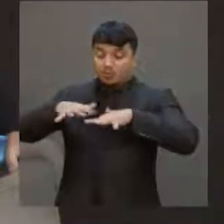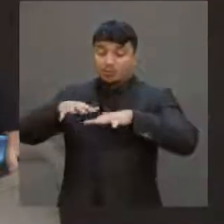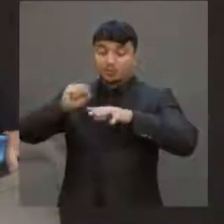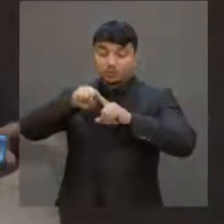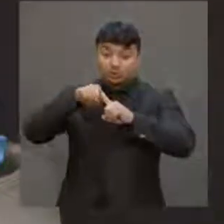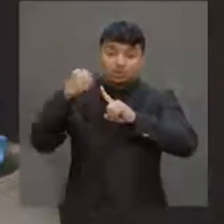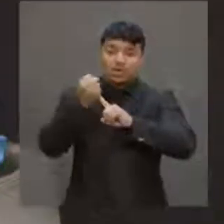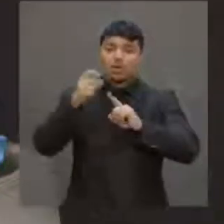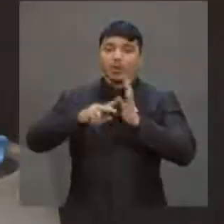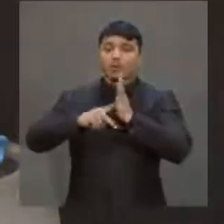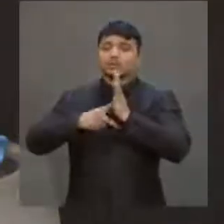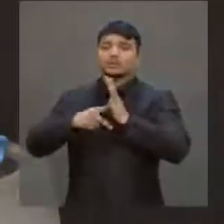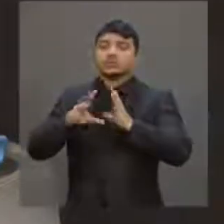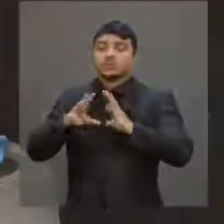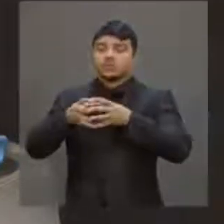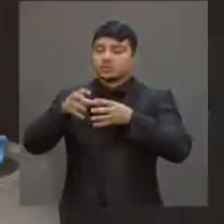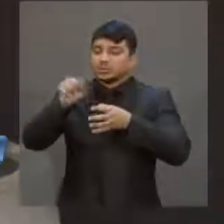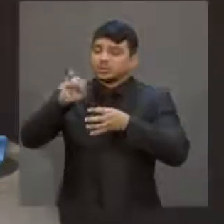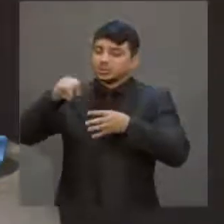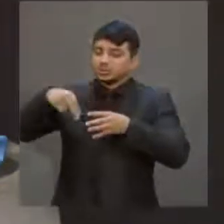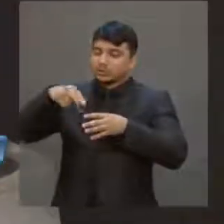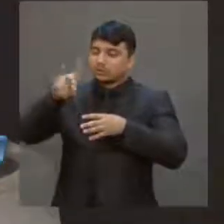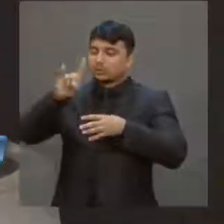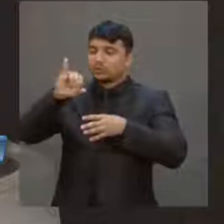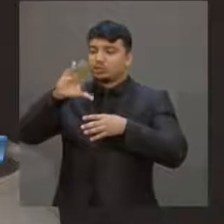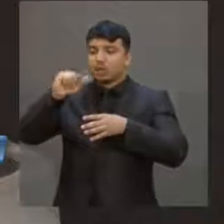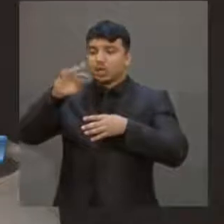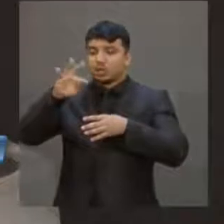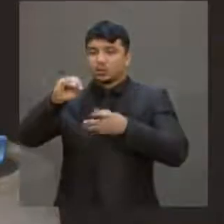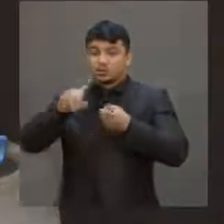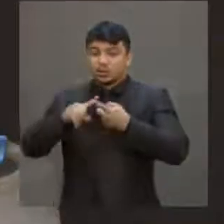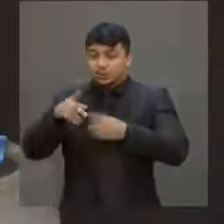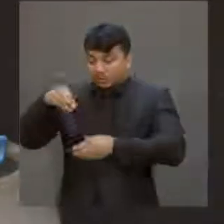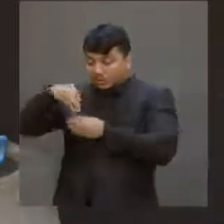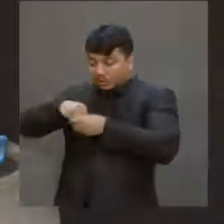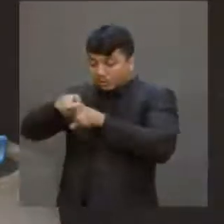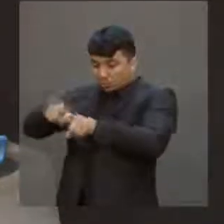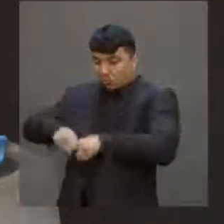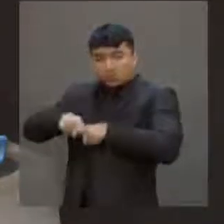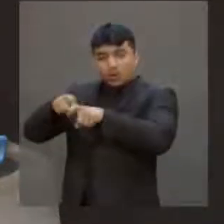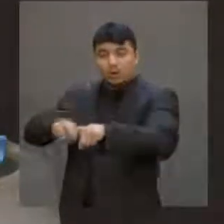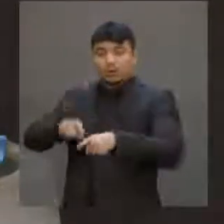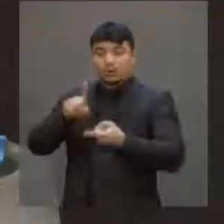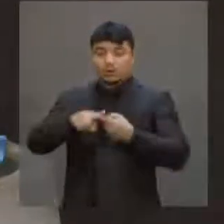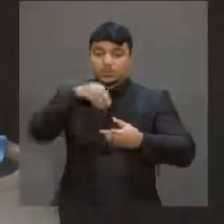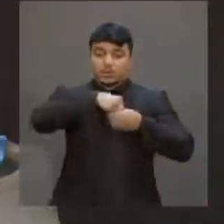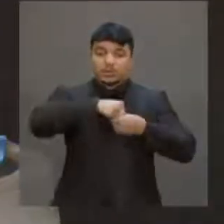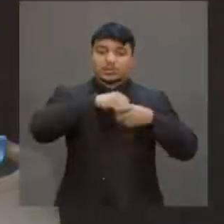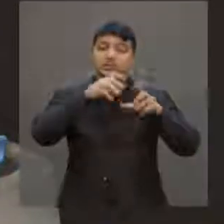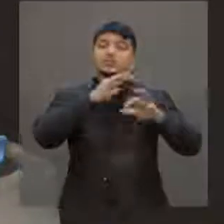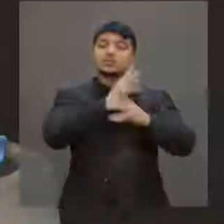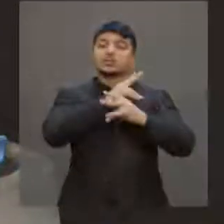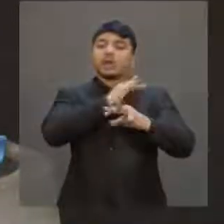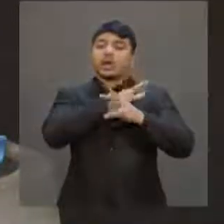movimentos sindicais, tanto no meio urbano como no meio rural, fizeram com que nós